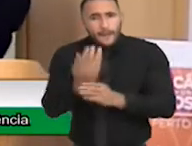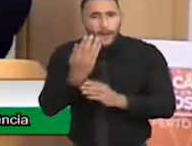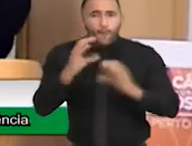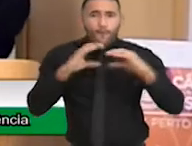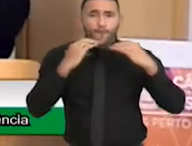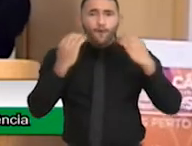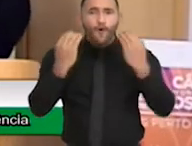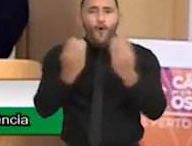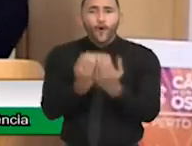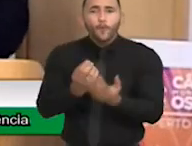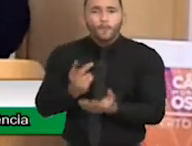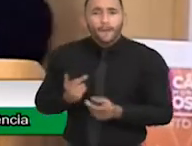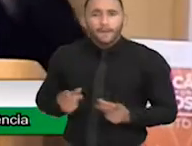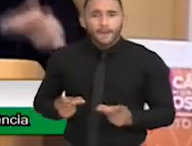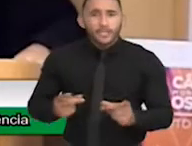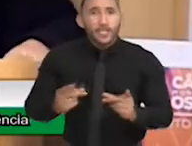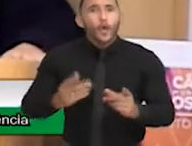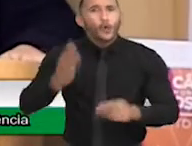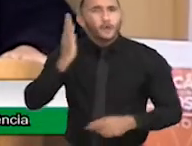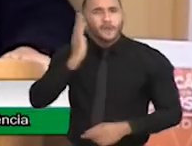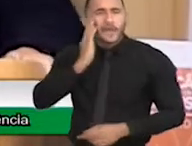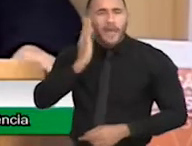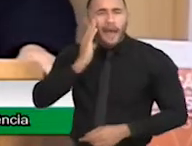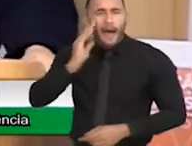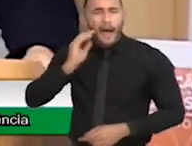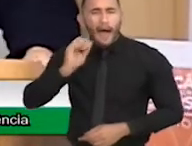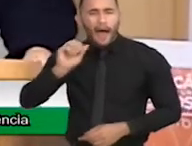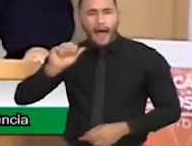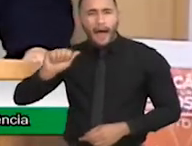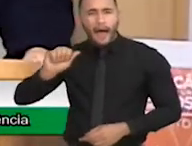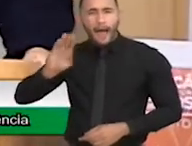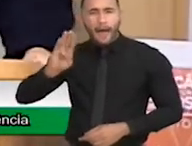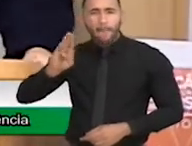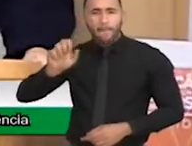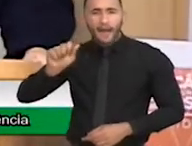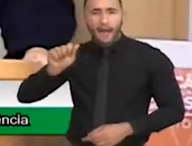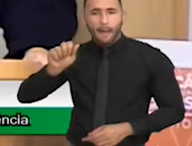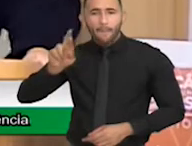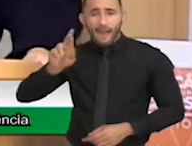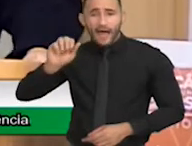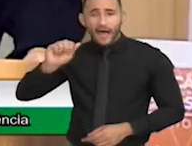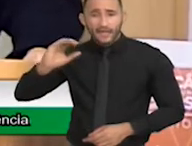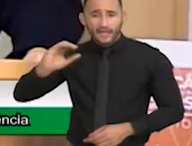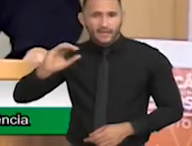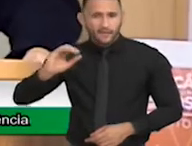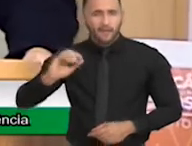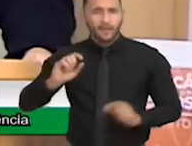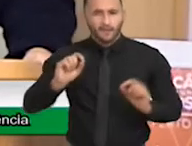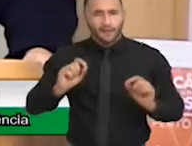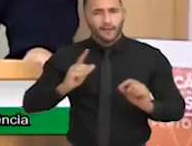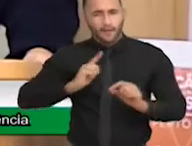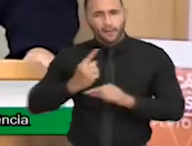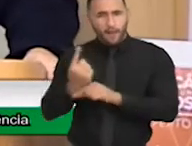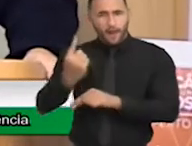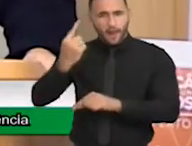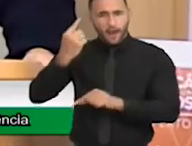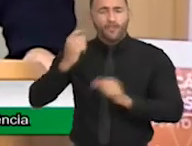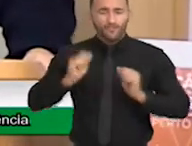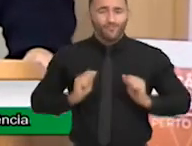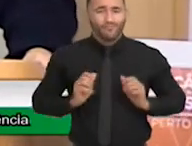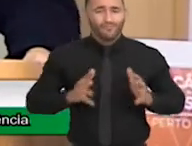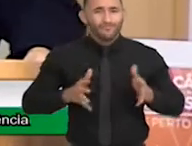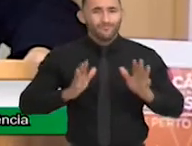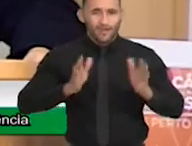estou sabendo que a BRAC resolveu fazer junto com vocês. Que bacana, porque isso vem de lá de trás. Isso vem